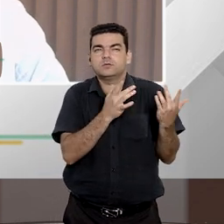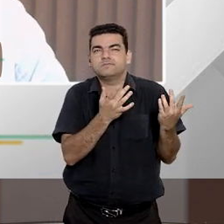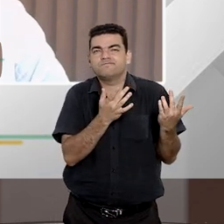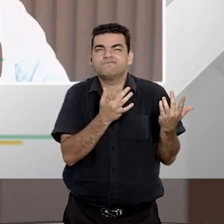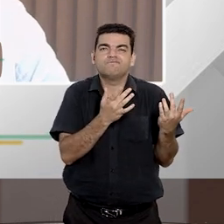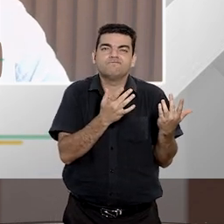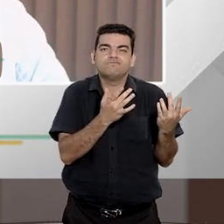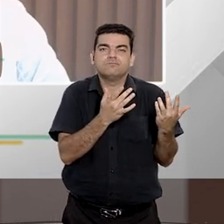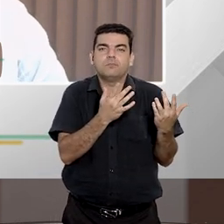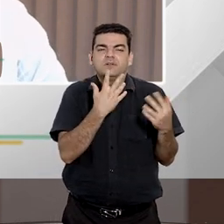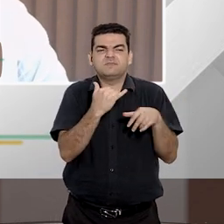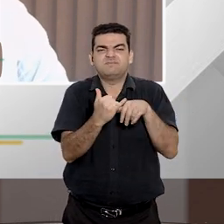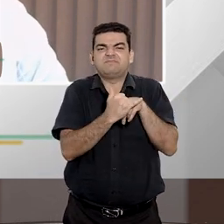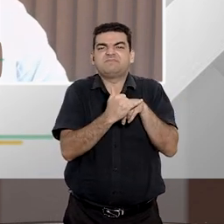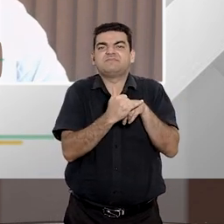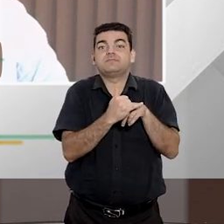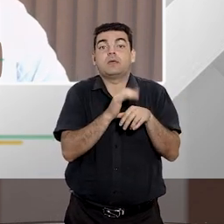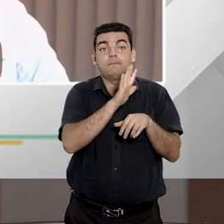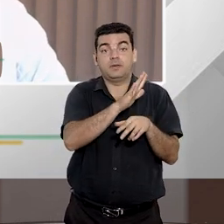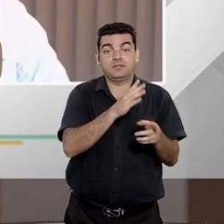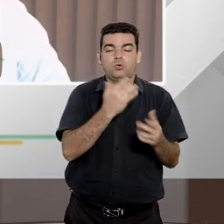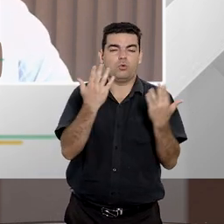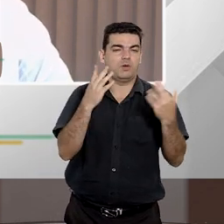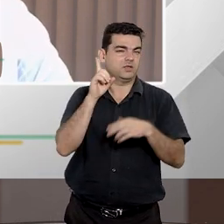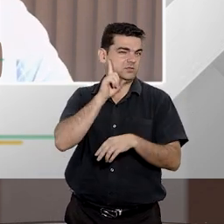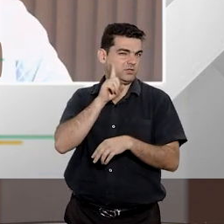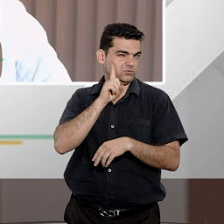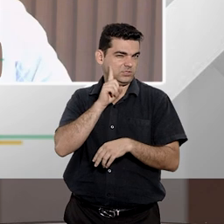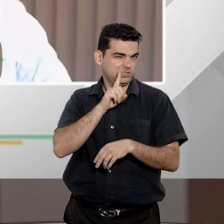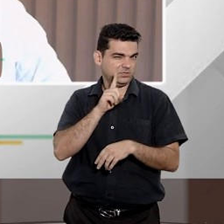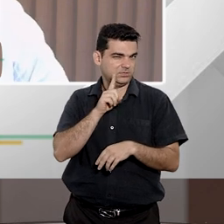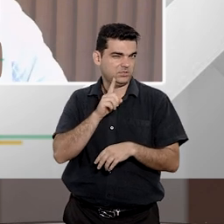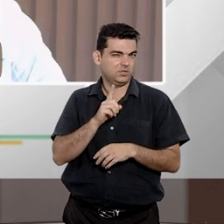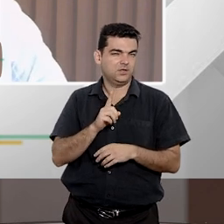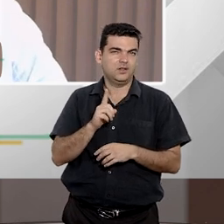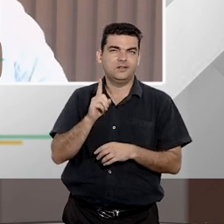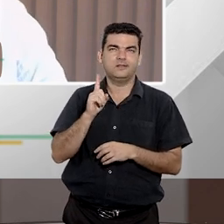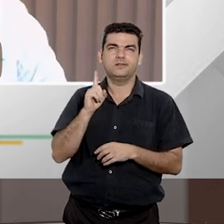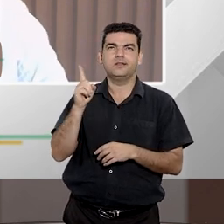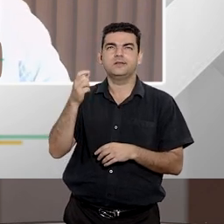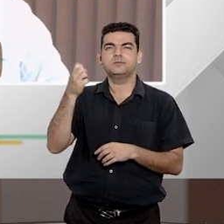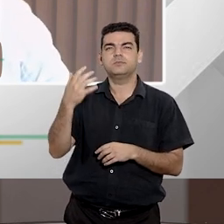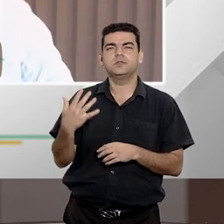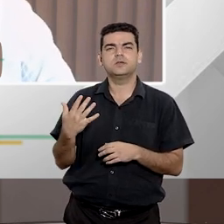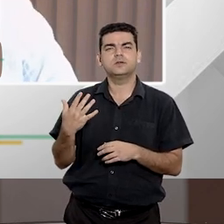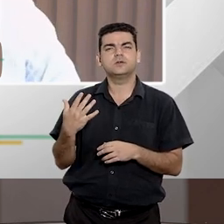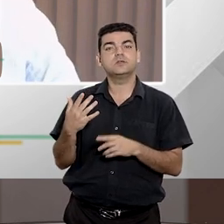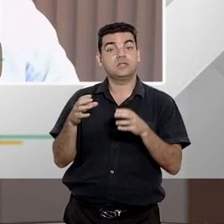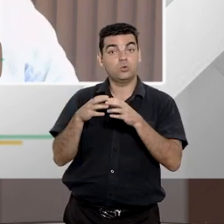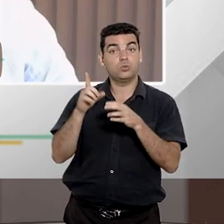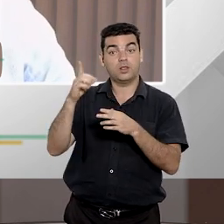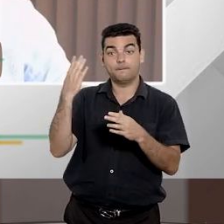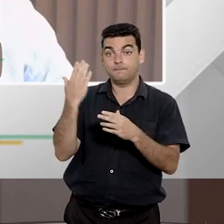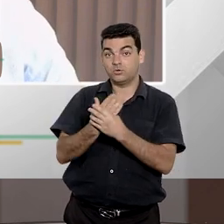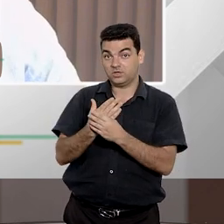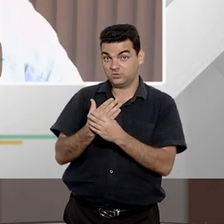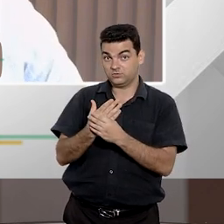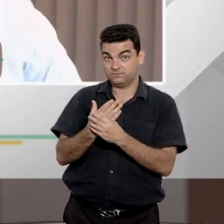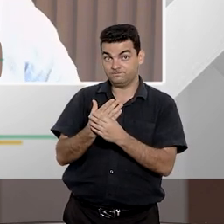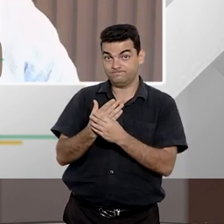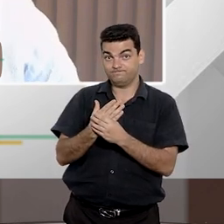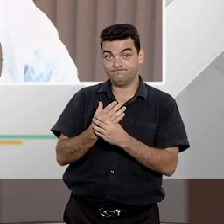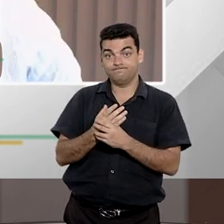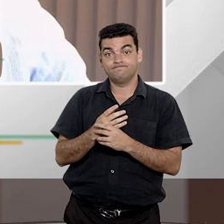condição de vítima. No direito norte-americano, nós temos as chamadas class actions, as ações coletivas,